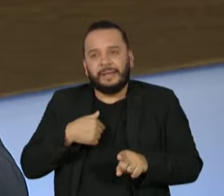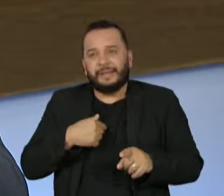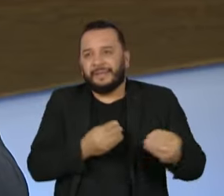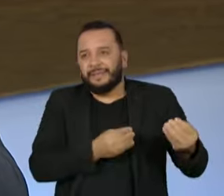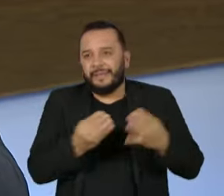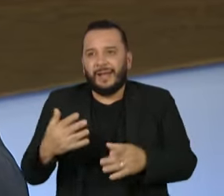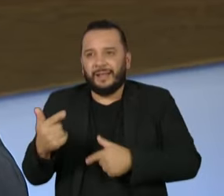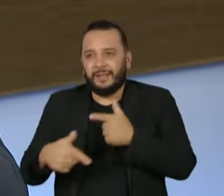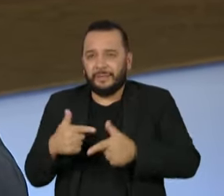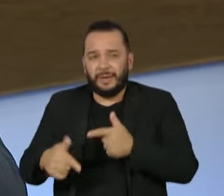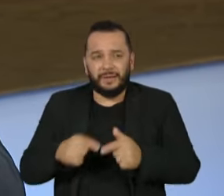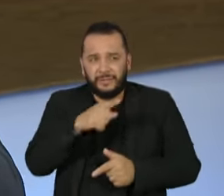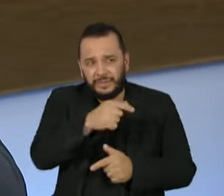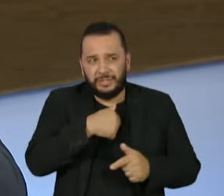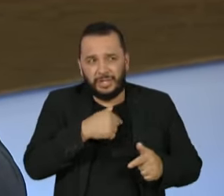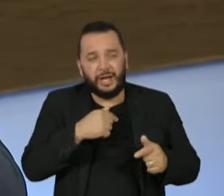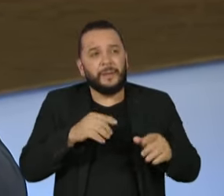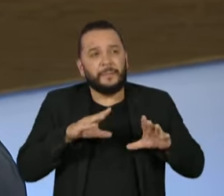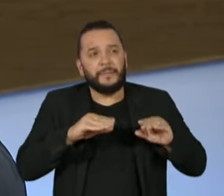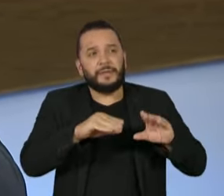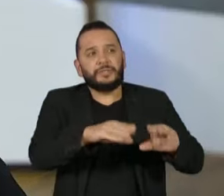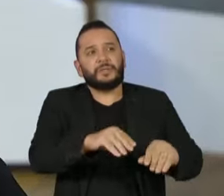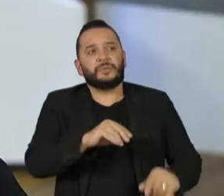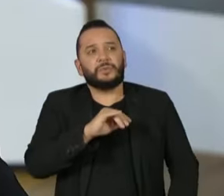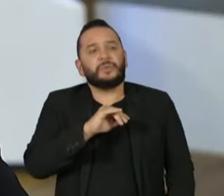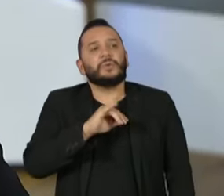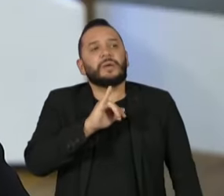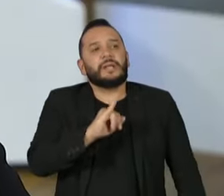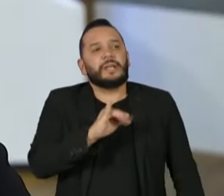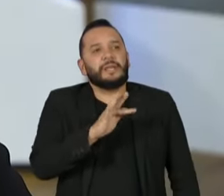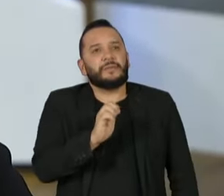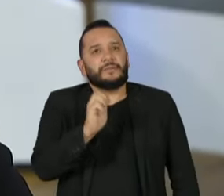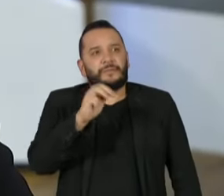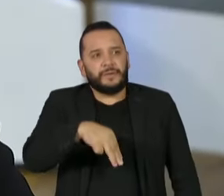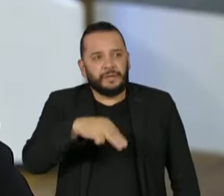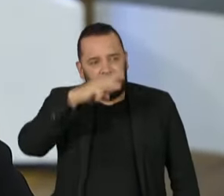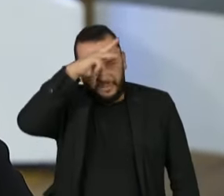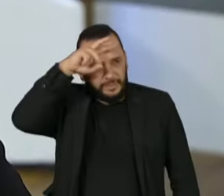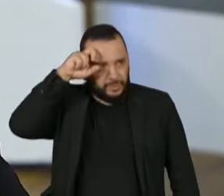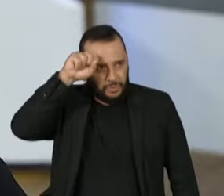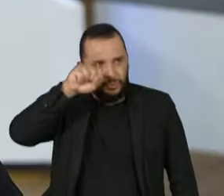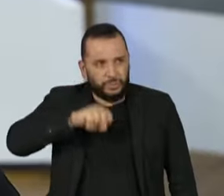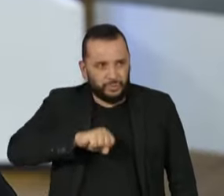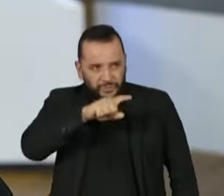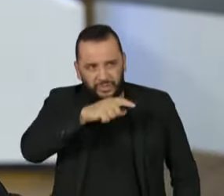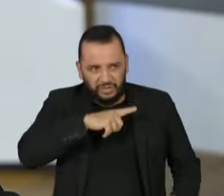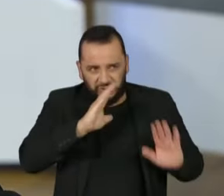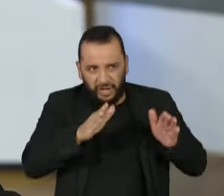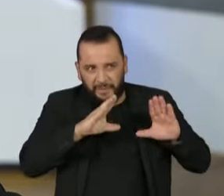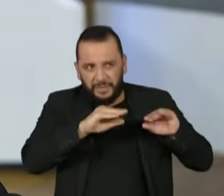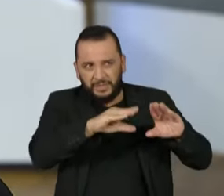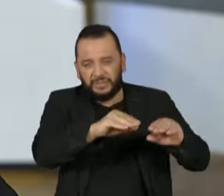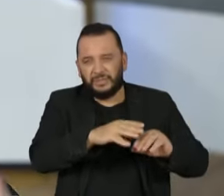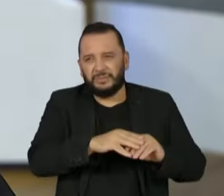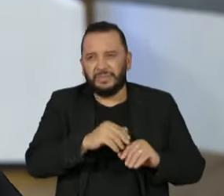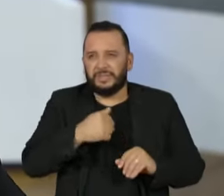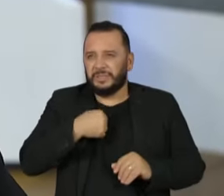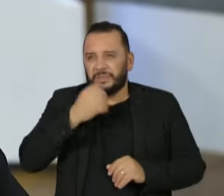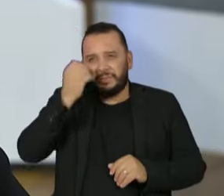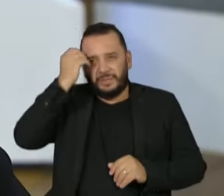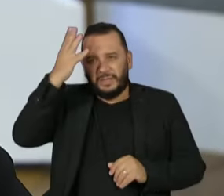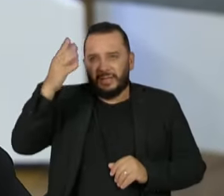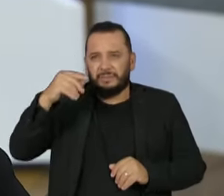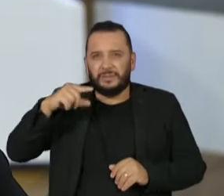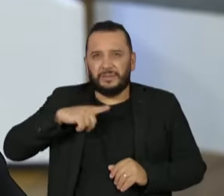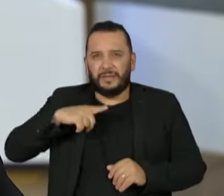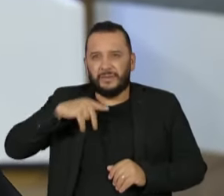no IFAM do Mato Grosso? Sul? Não que eu me lembre, Tiago. Eu acho que foi um processo inverso. Houve uma menina que